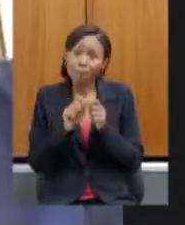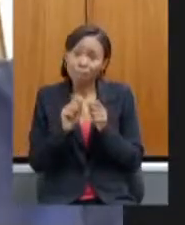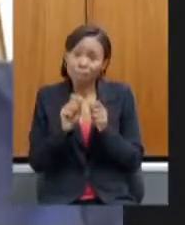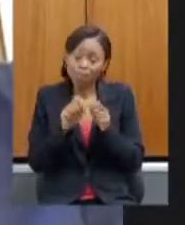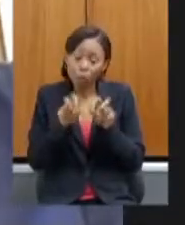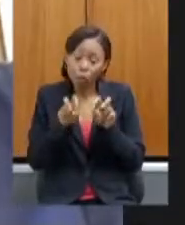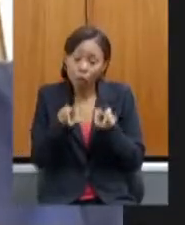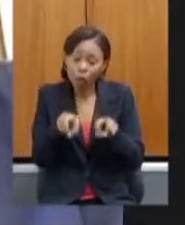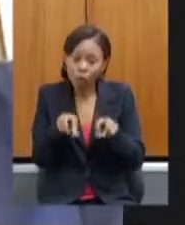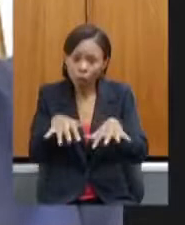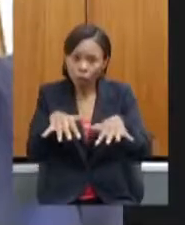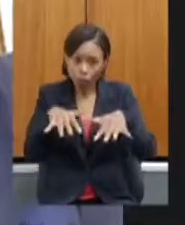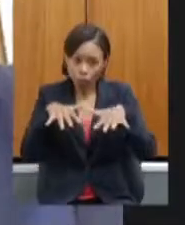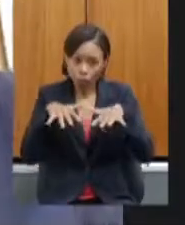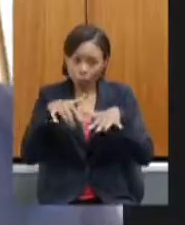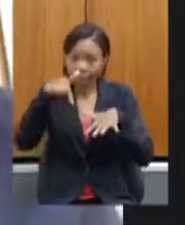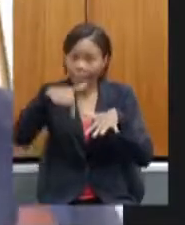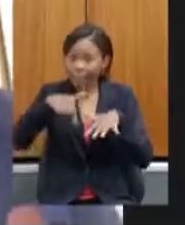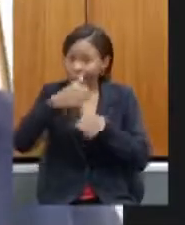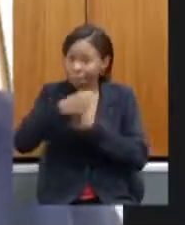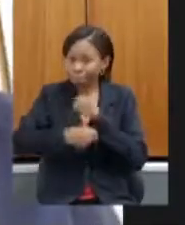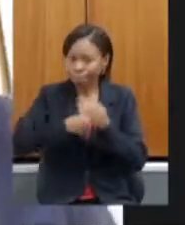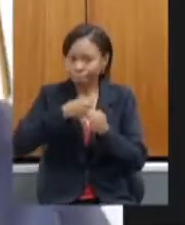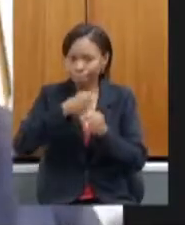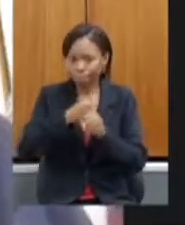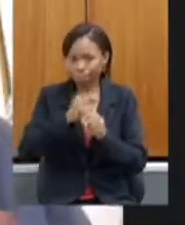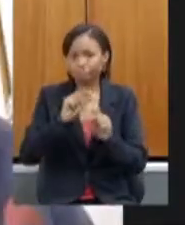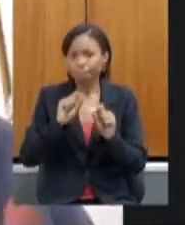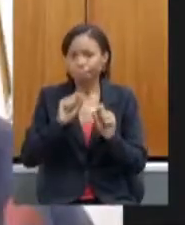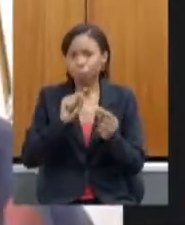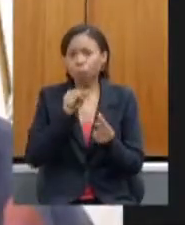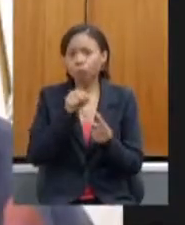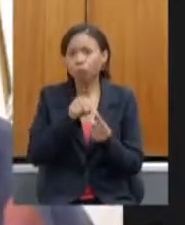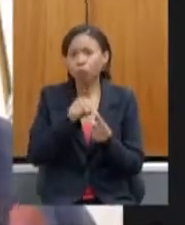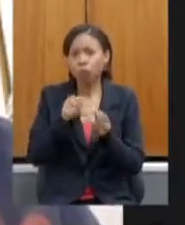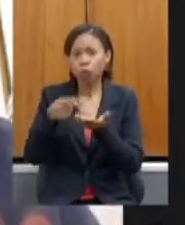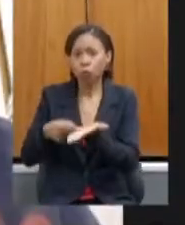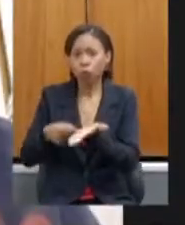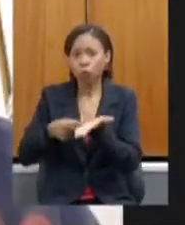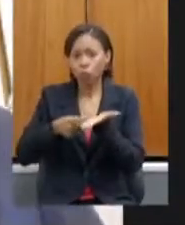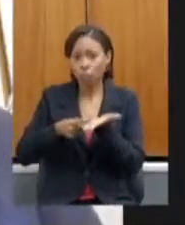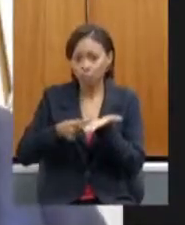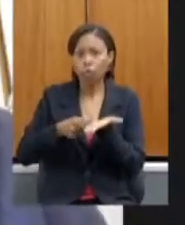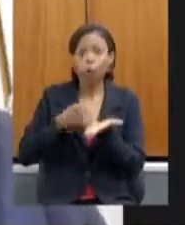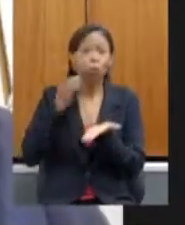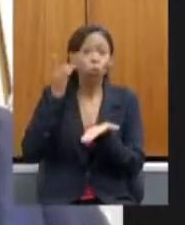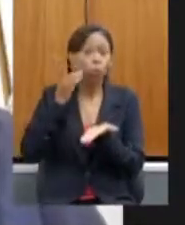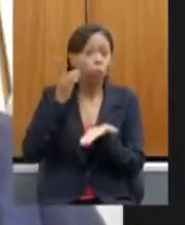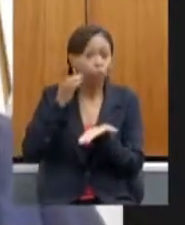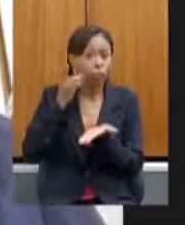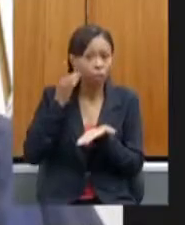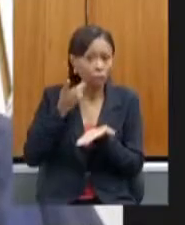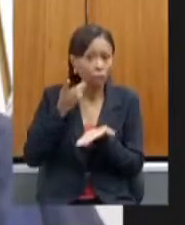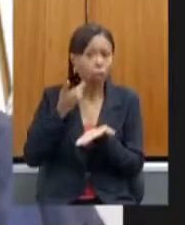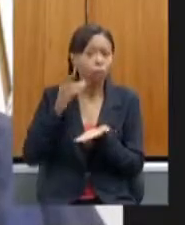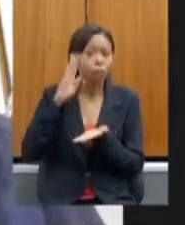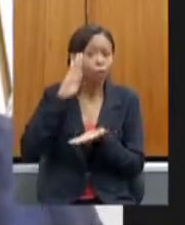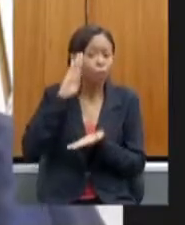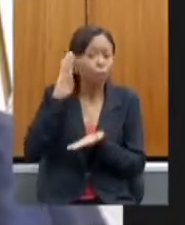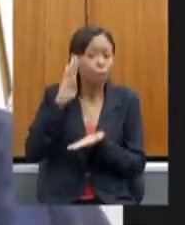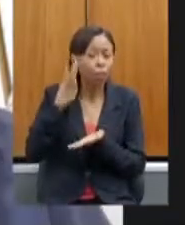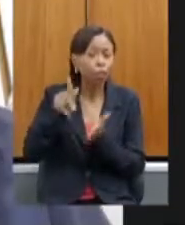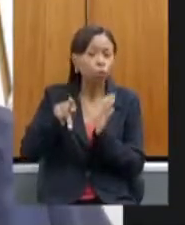este ano para que a gente possa convidar aqui principalmente os votados na região do Norte de Minas